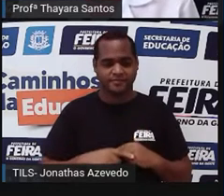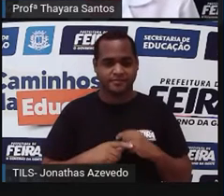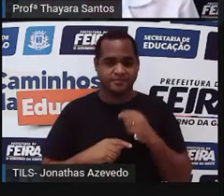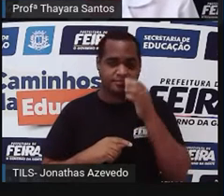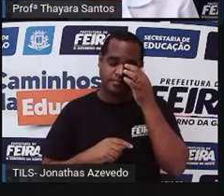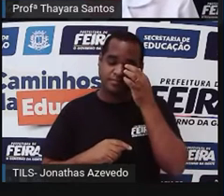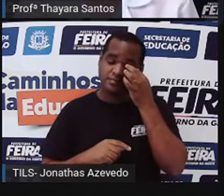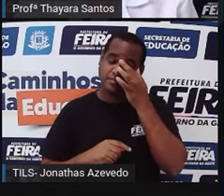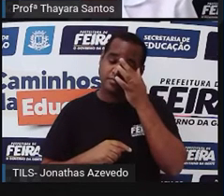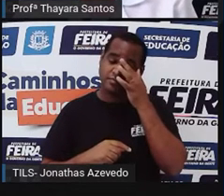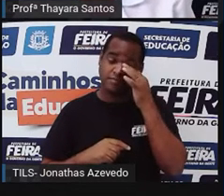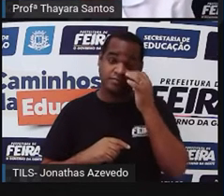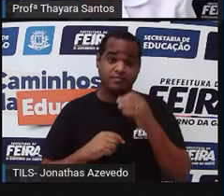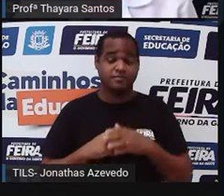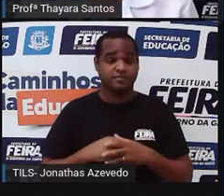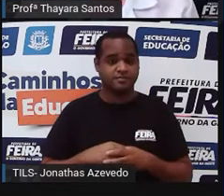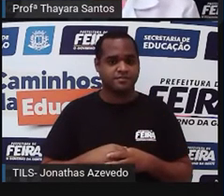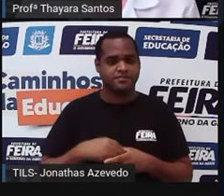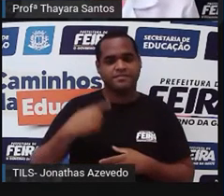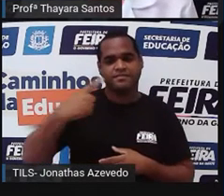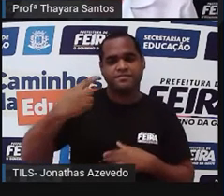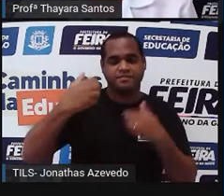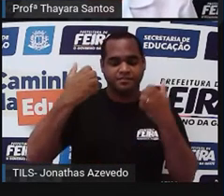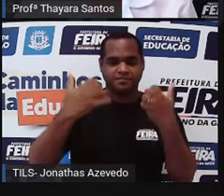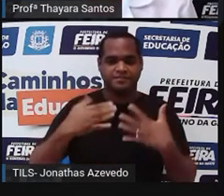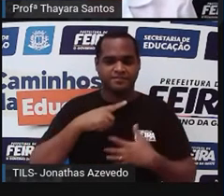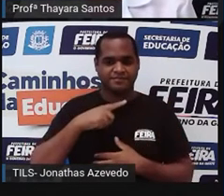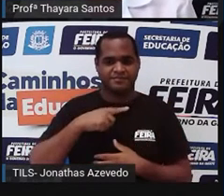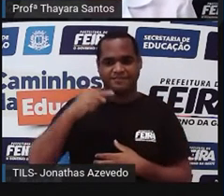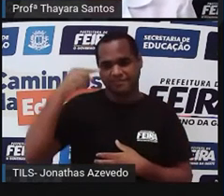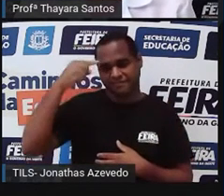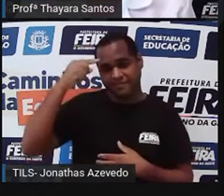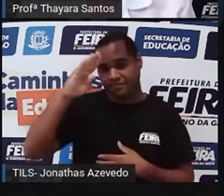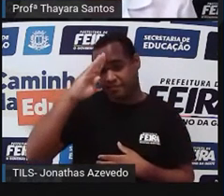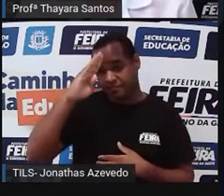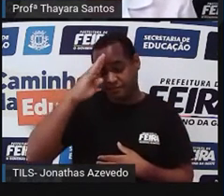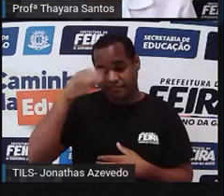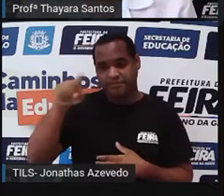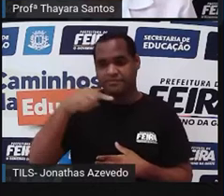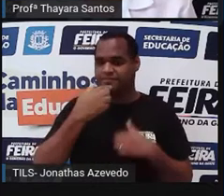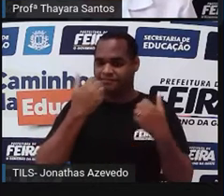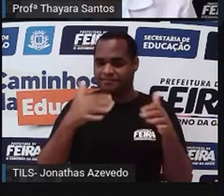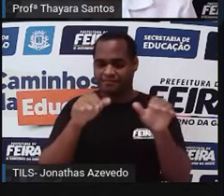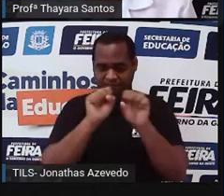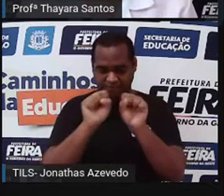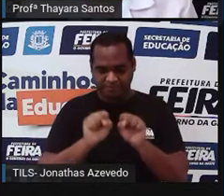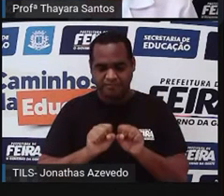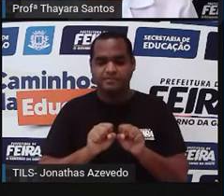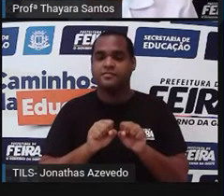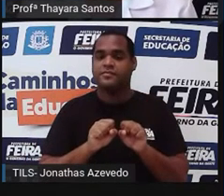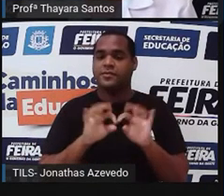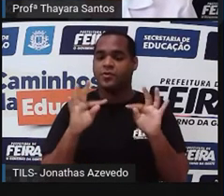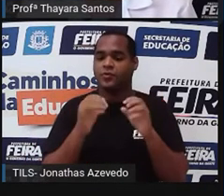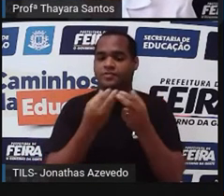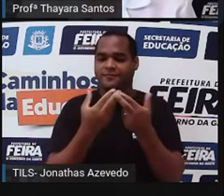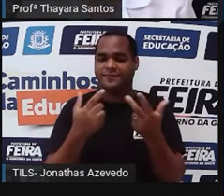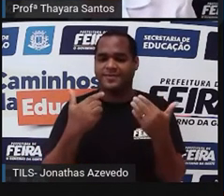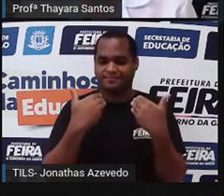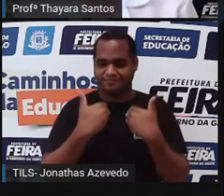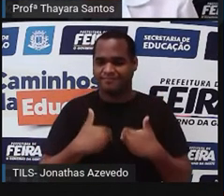Primeiro, antes da gente falar sobre sistema digestório especificamente, vamos falar sobre um sistema, tá? Um sistema de uma forma geral.